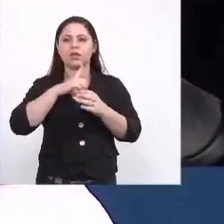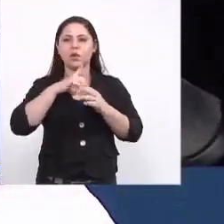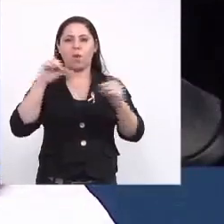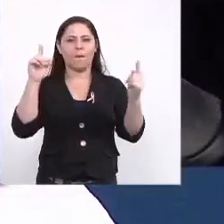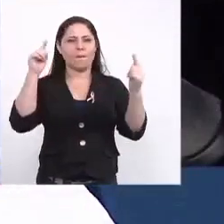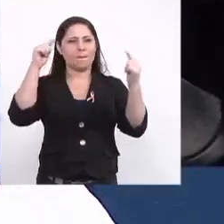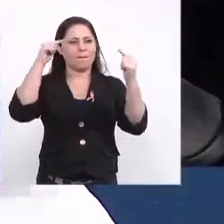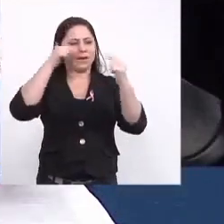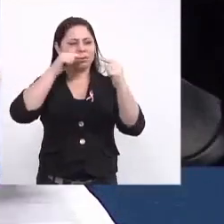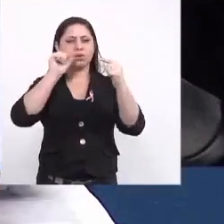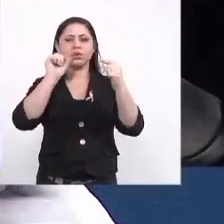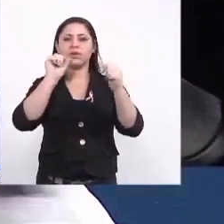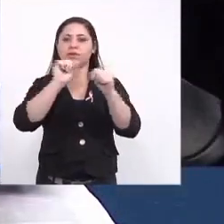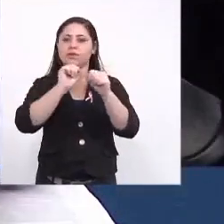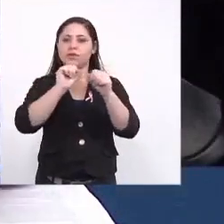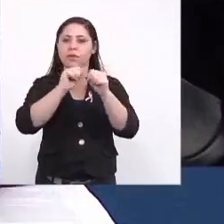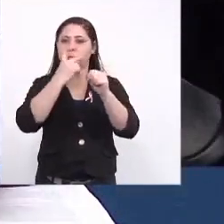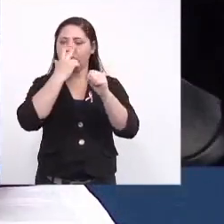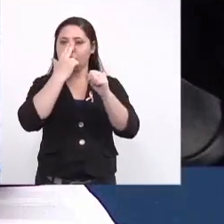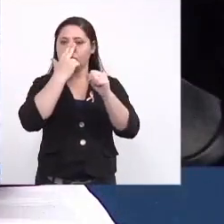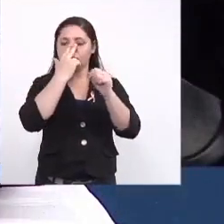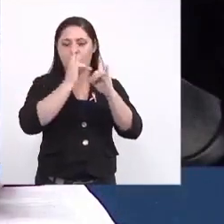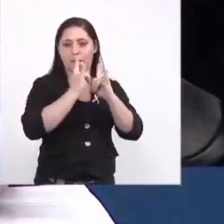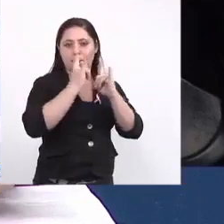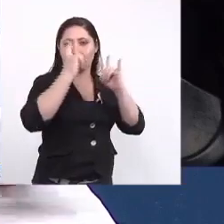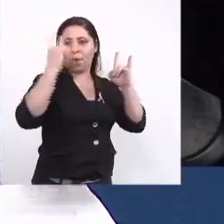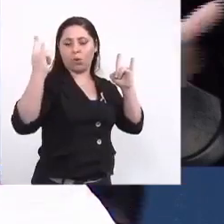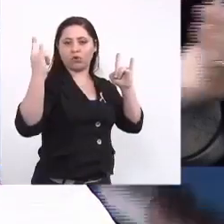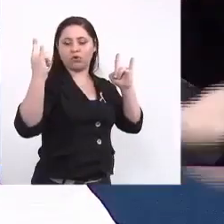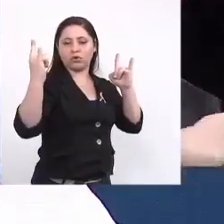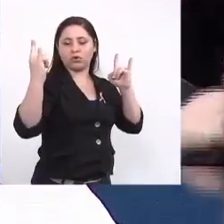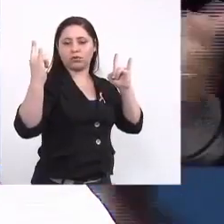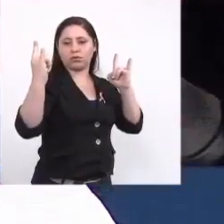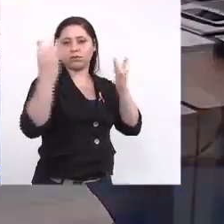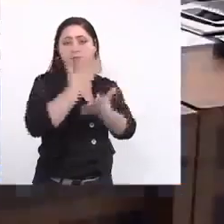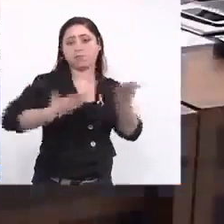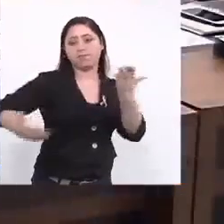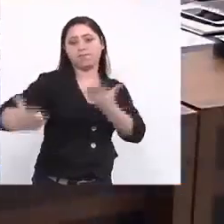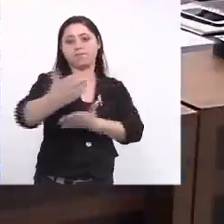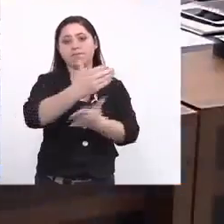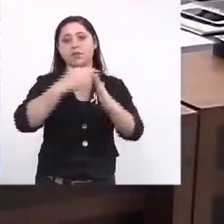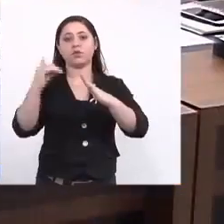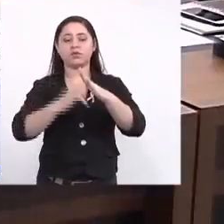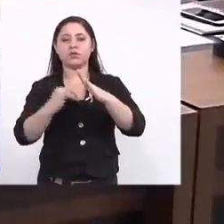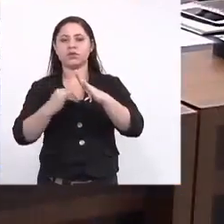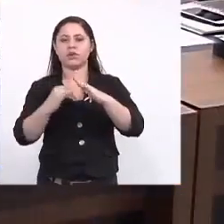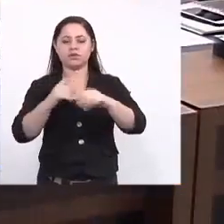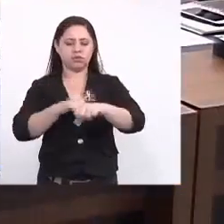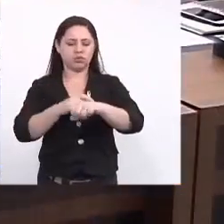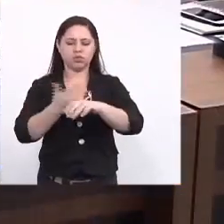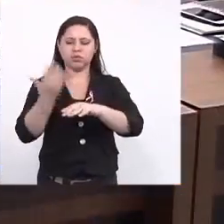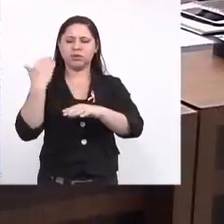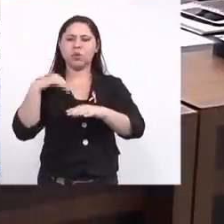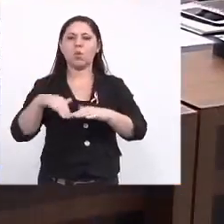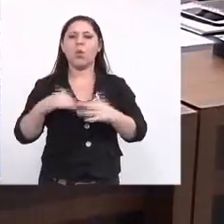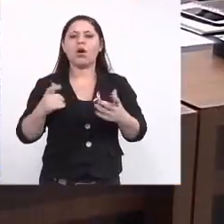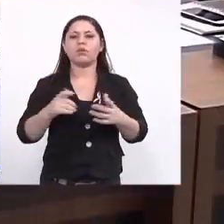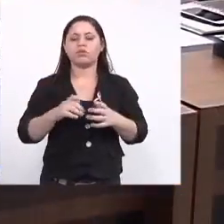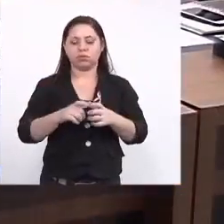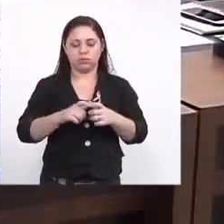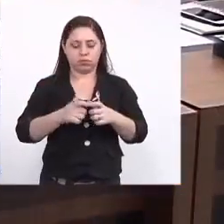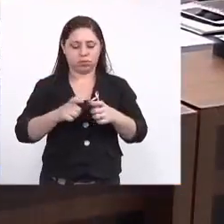objetivo de fazer essa ponte com as instituições. Há poucos minutos me perguntavam quais são os grandes